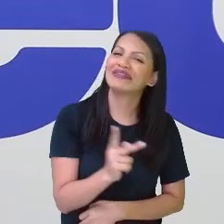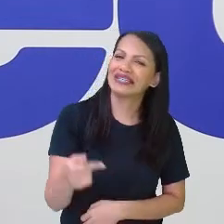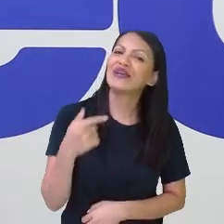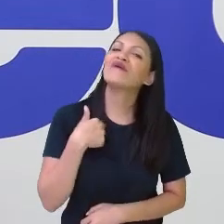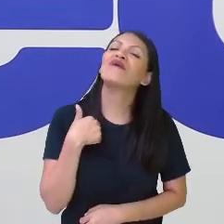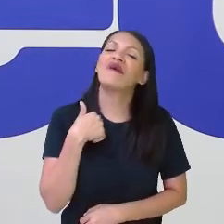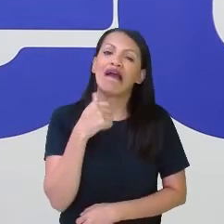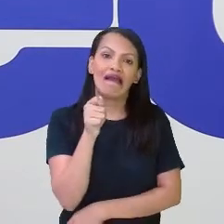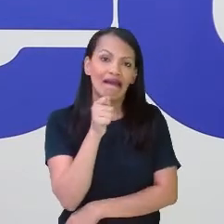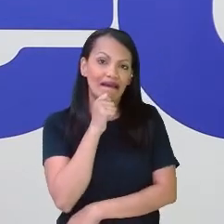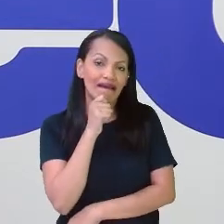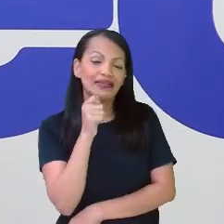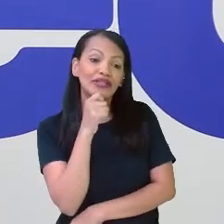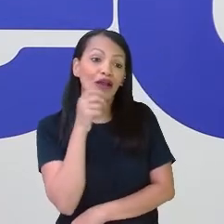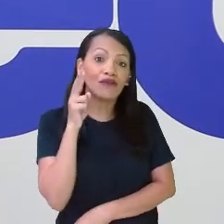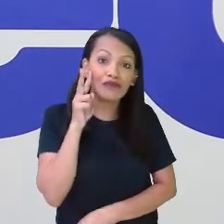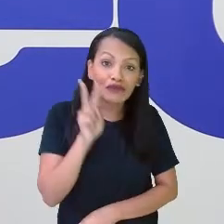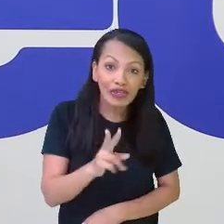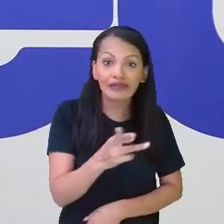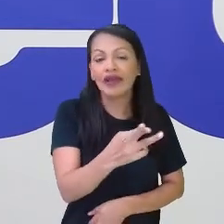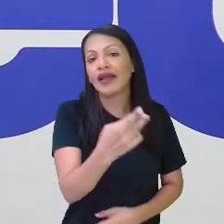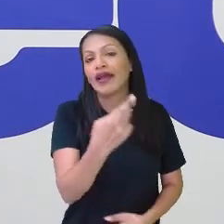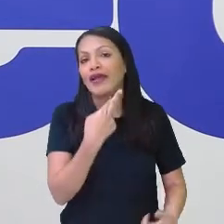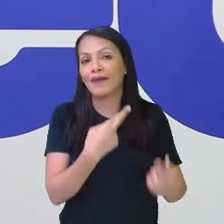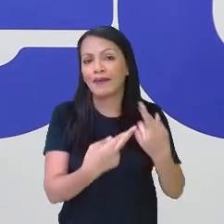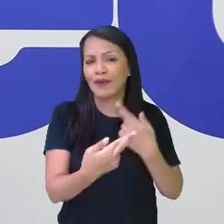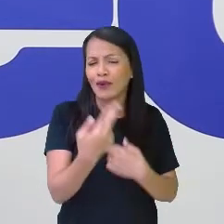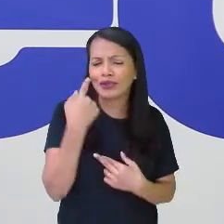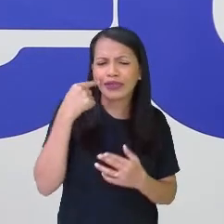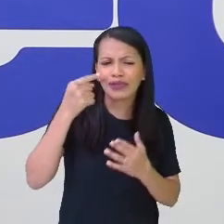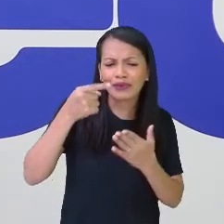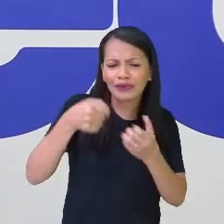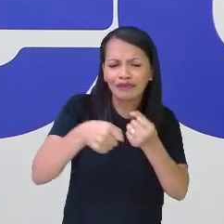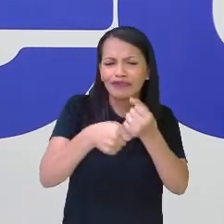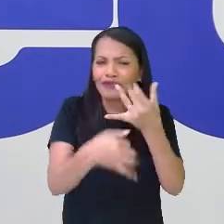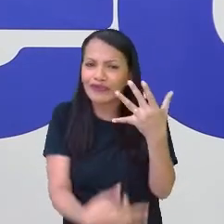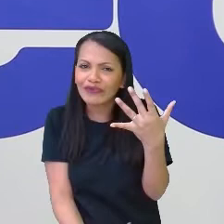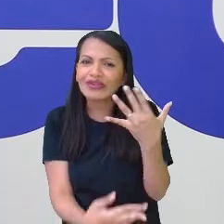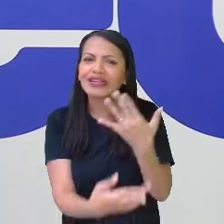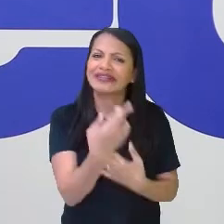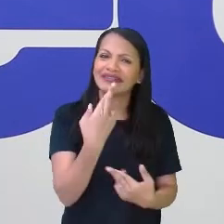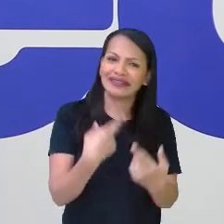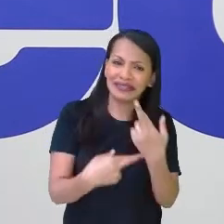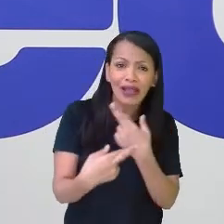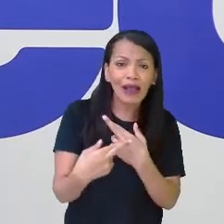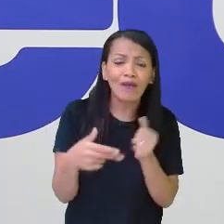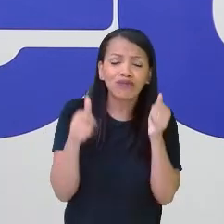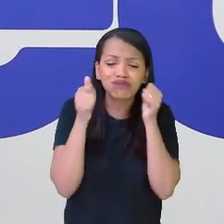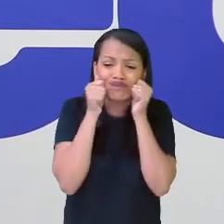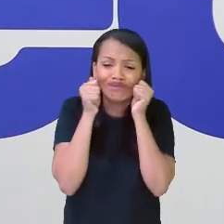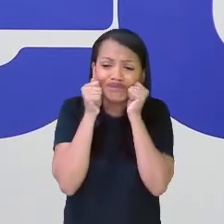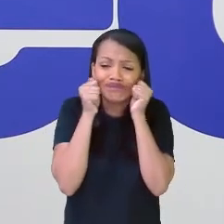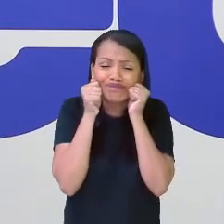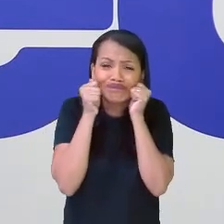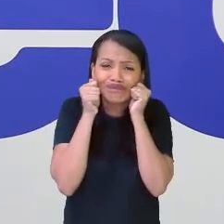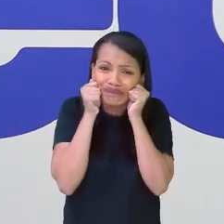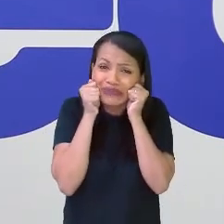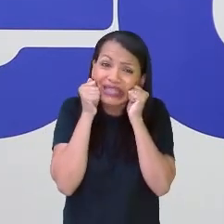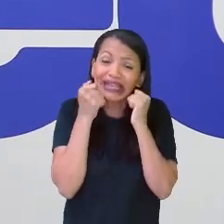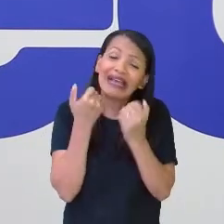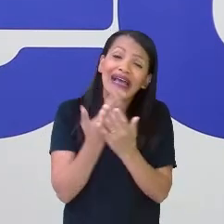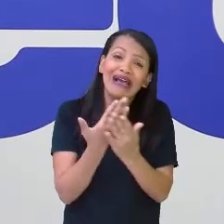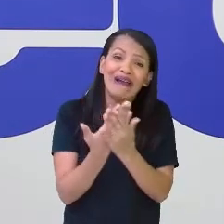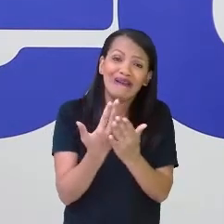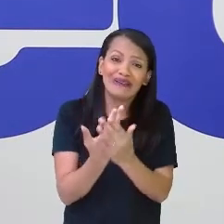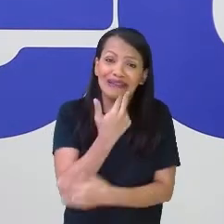me divertindo com as respostas que estão aparecendo no chat referente aos bichinhos fofinhos da aula de língua portuguesa que